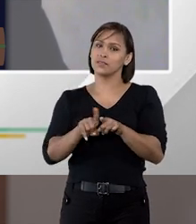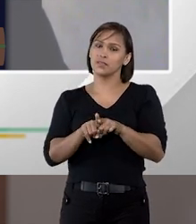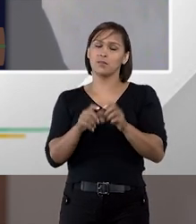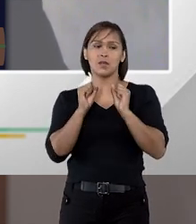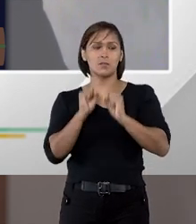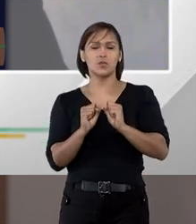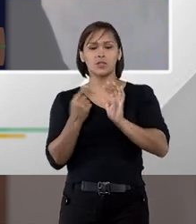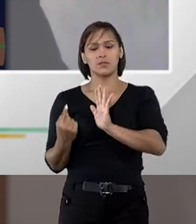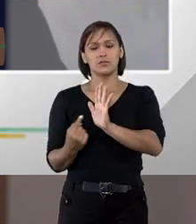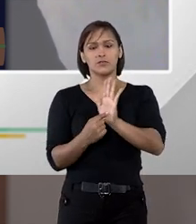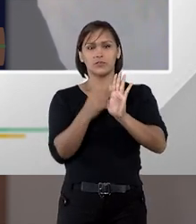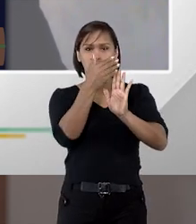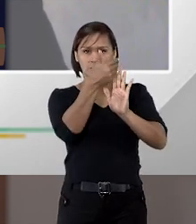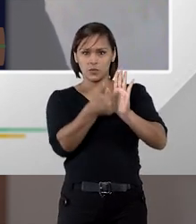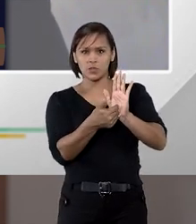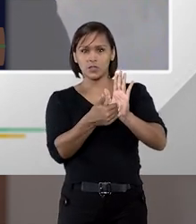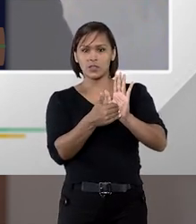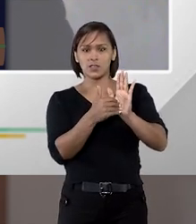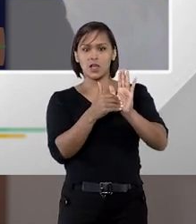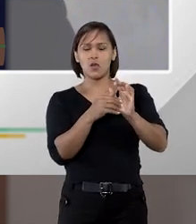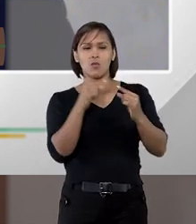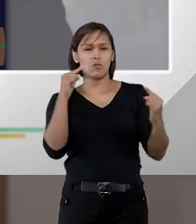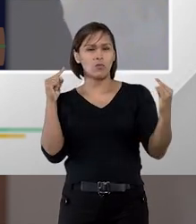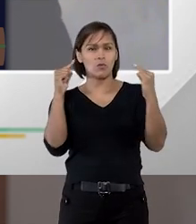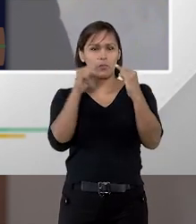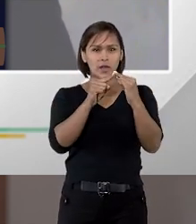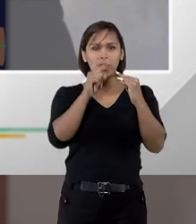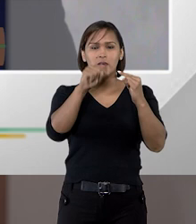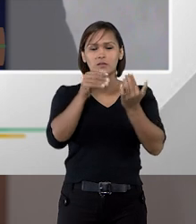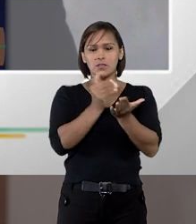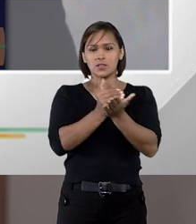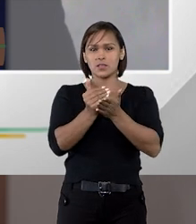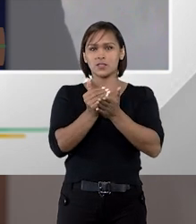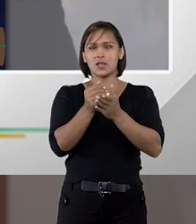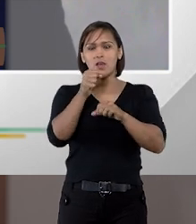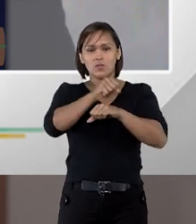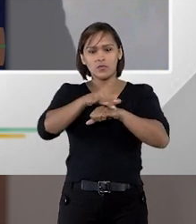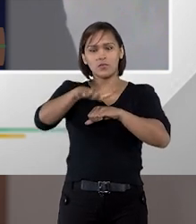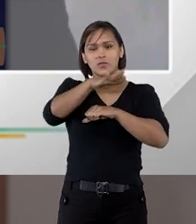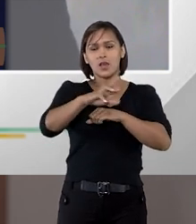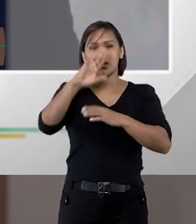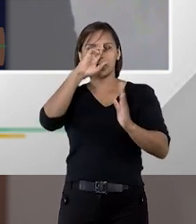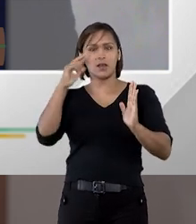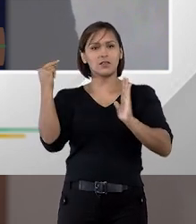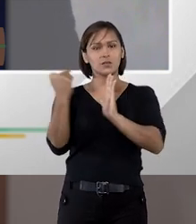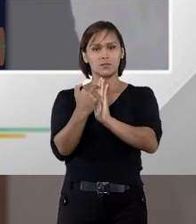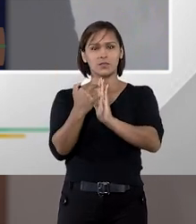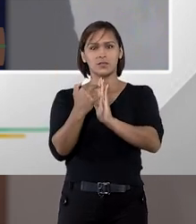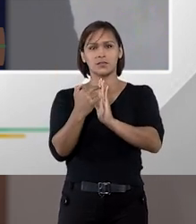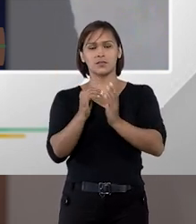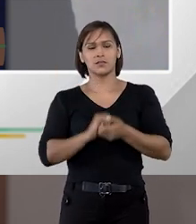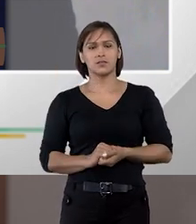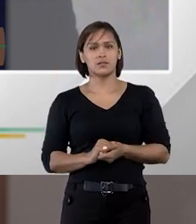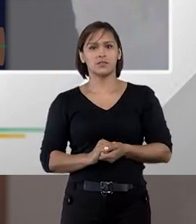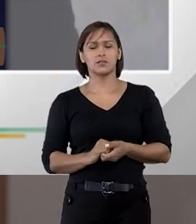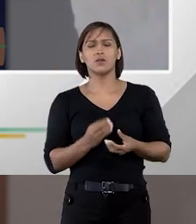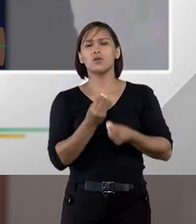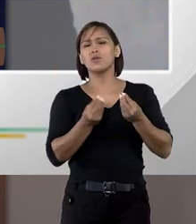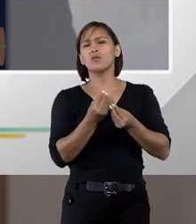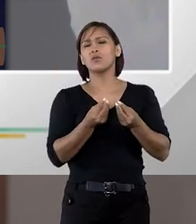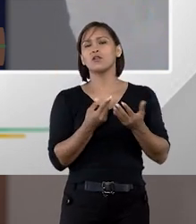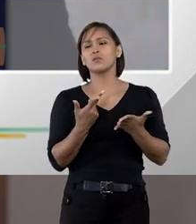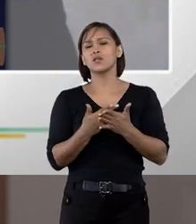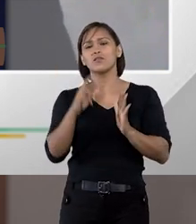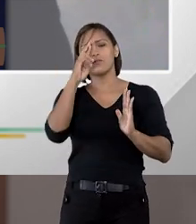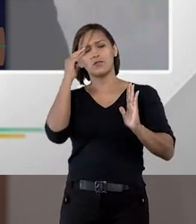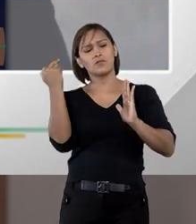que também podemos trazer, eventualmente, o impacto desse princípio da segregação de funções no campo da responsabilização. Como